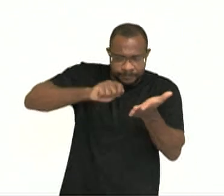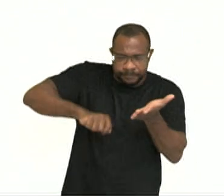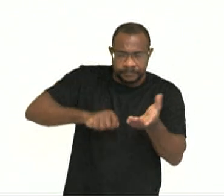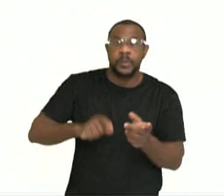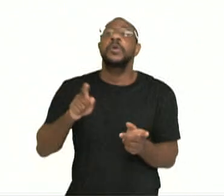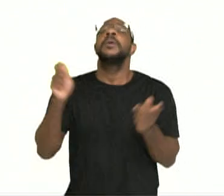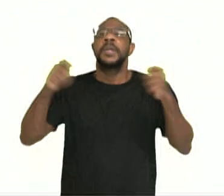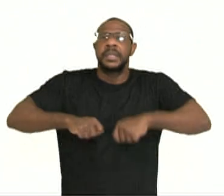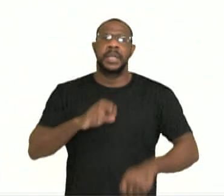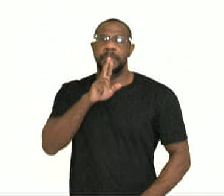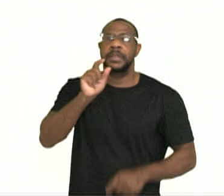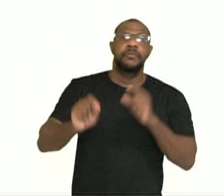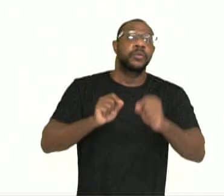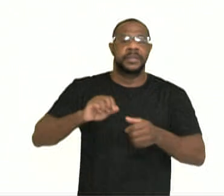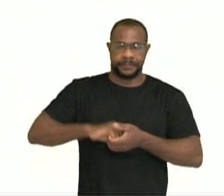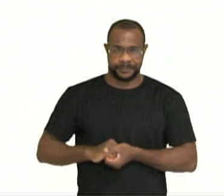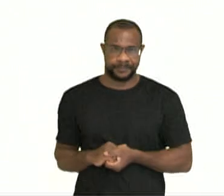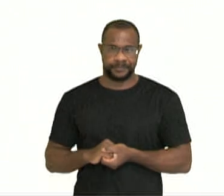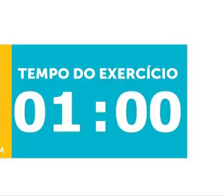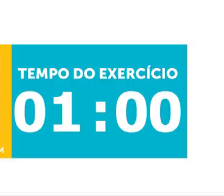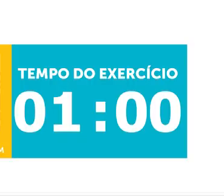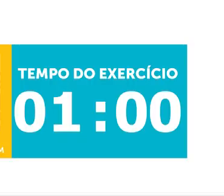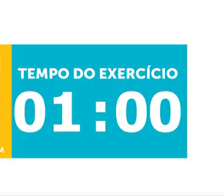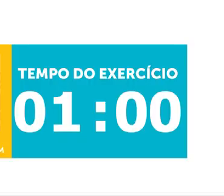é possível ser respondido. Já voltamos.